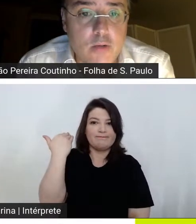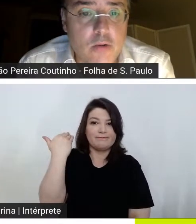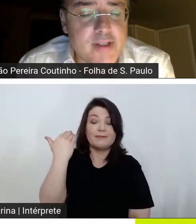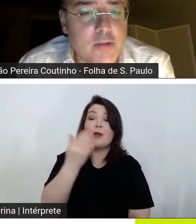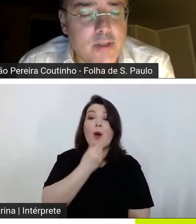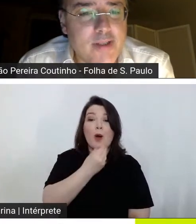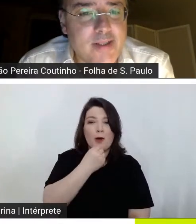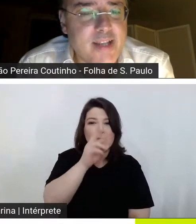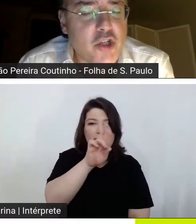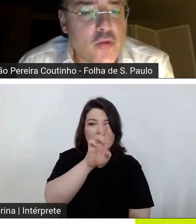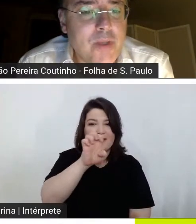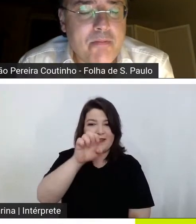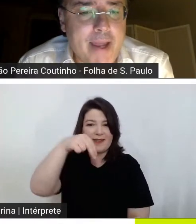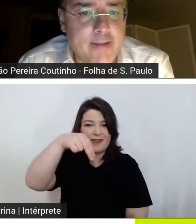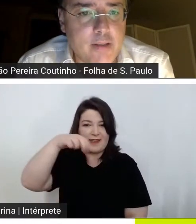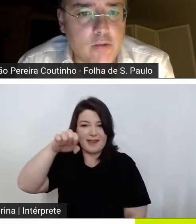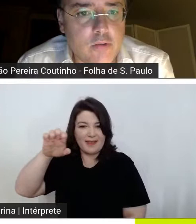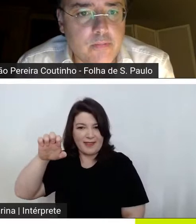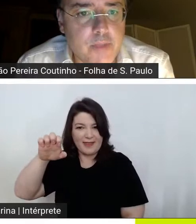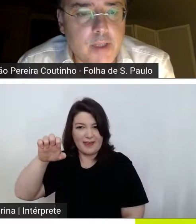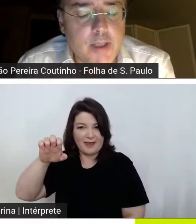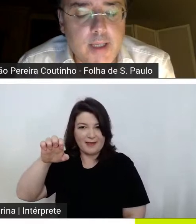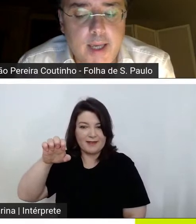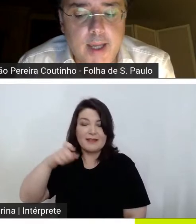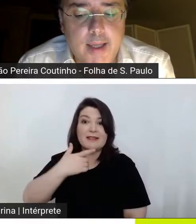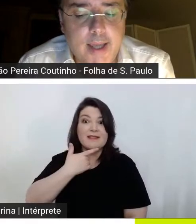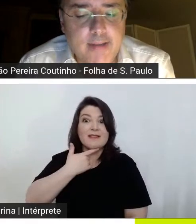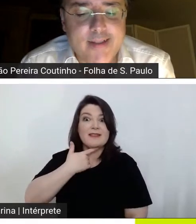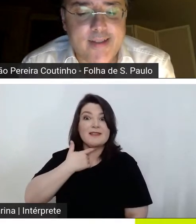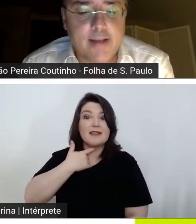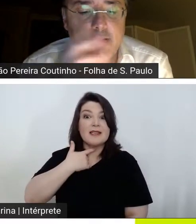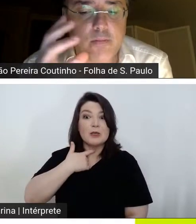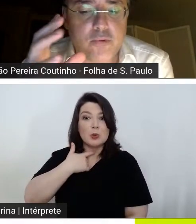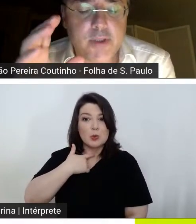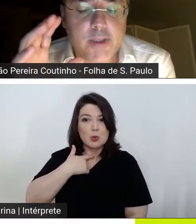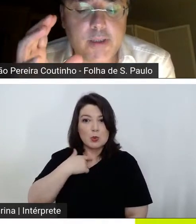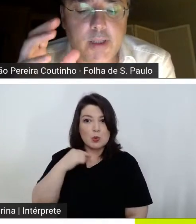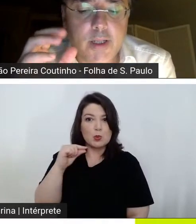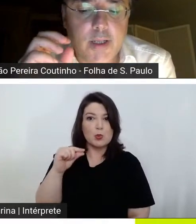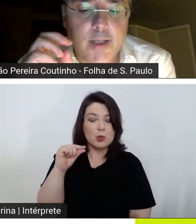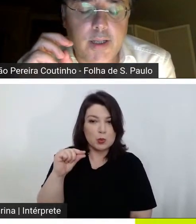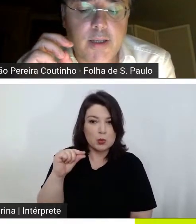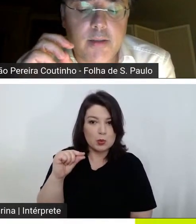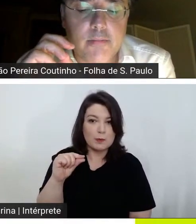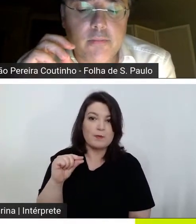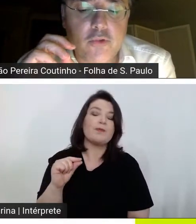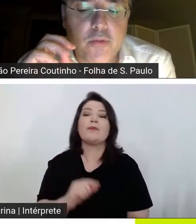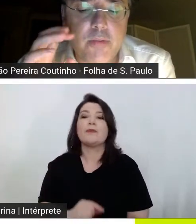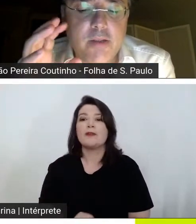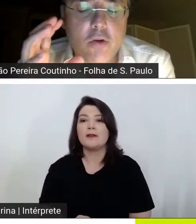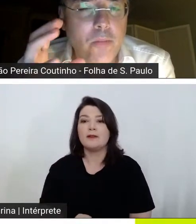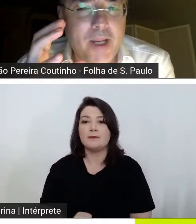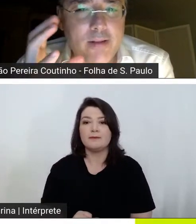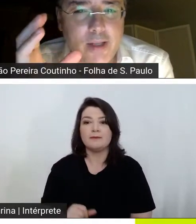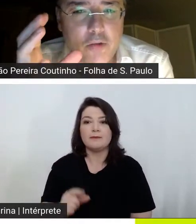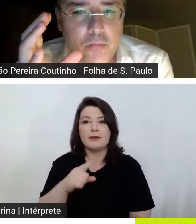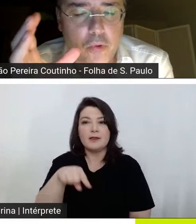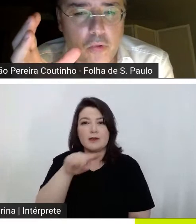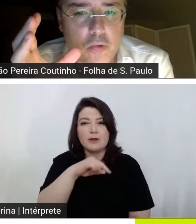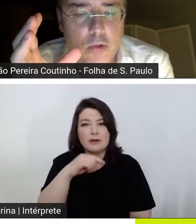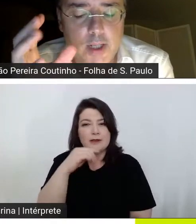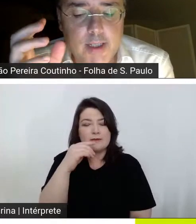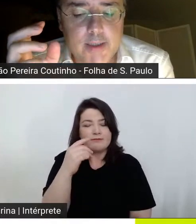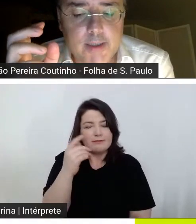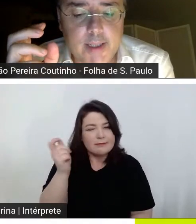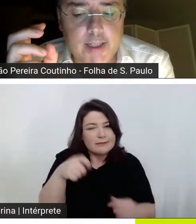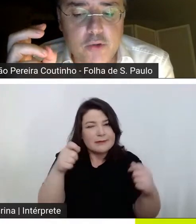o conceito de desejo mimético que é interessante porque nos permite compreender um